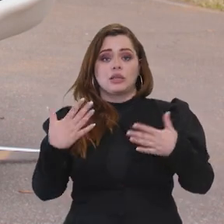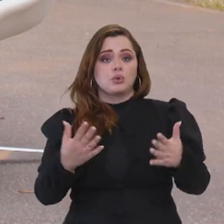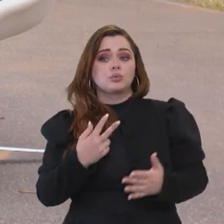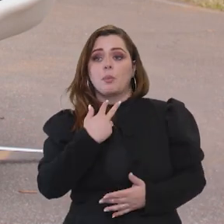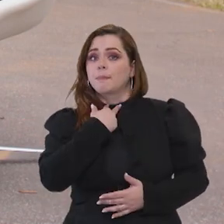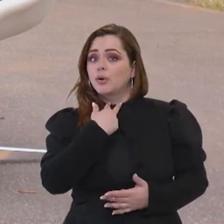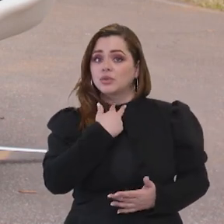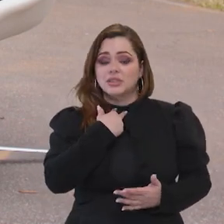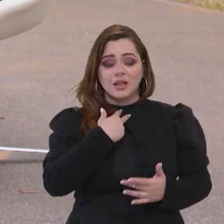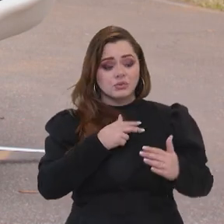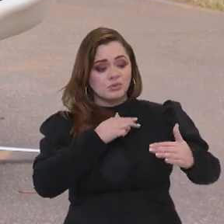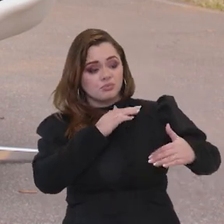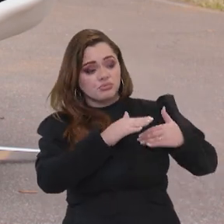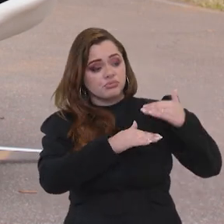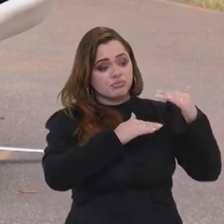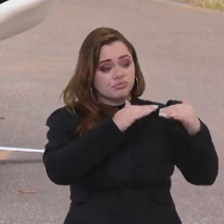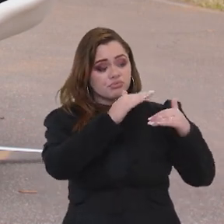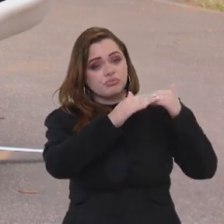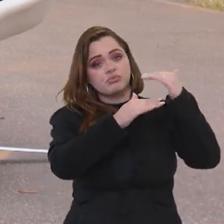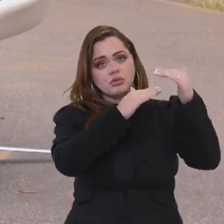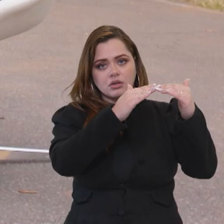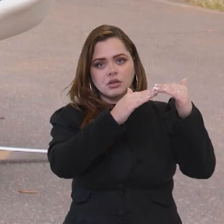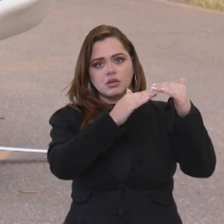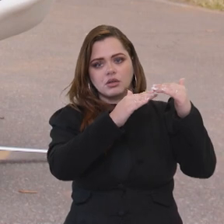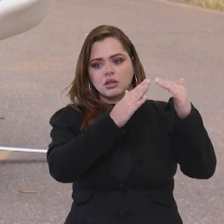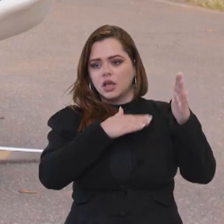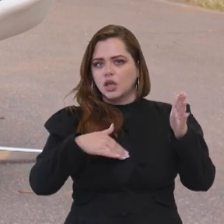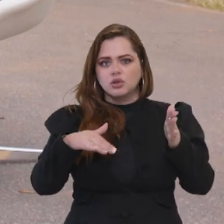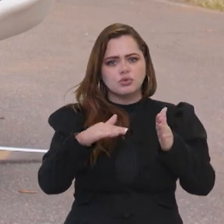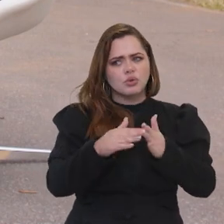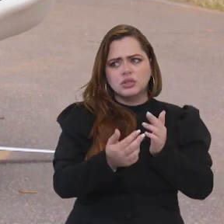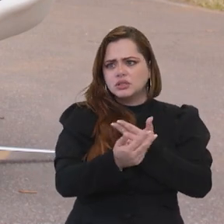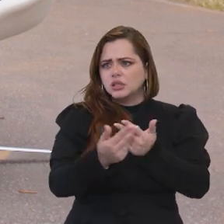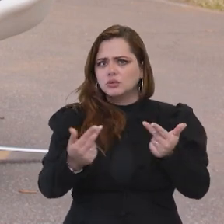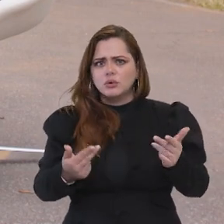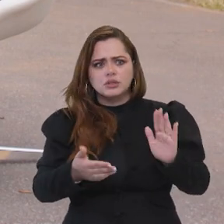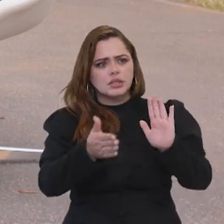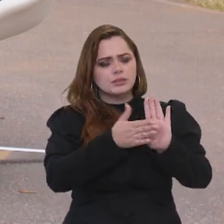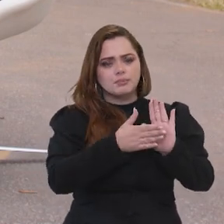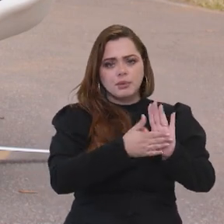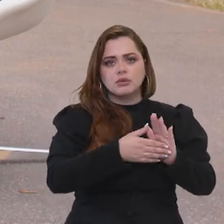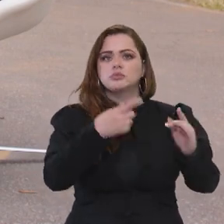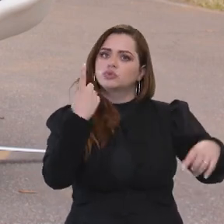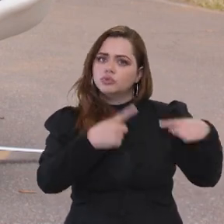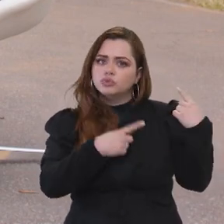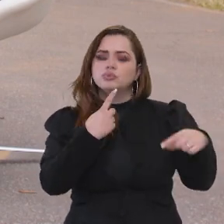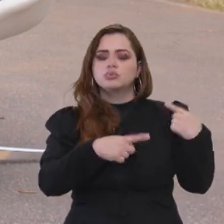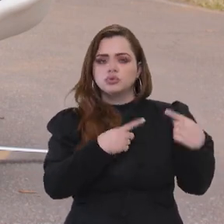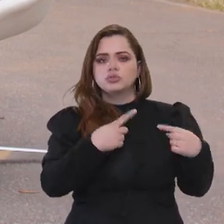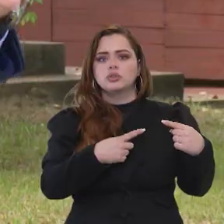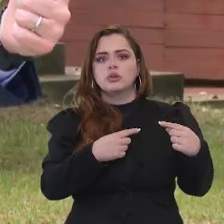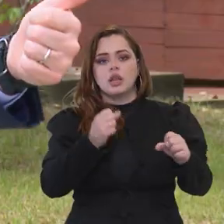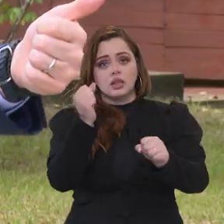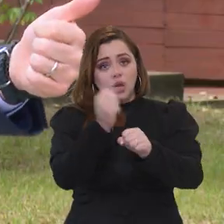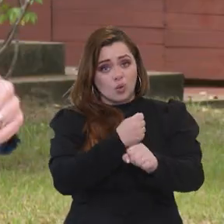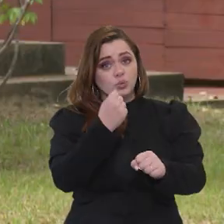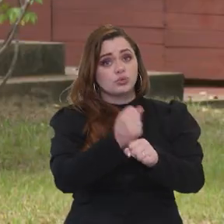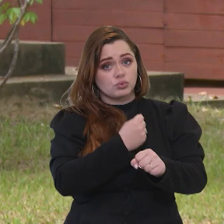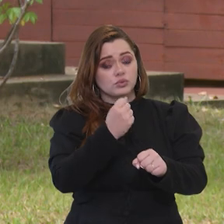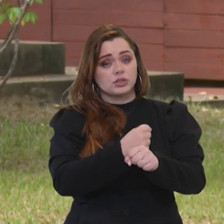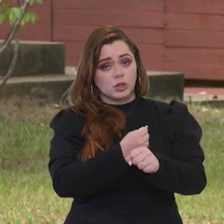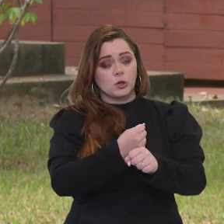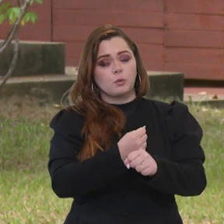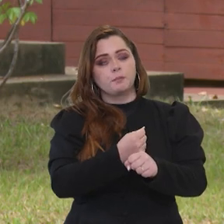Nós não podemos dissociar o desenvolvimento da sustentabilidade e todas as nossas pautas têm discutido isso. Desde a